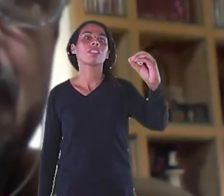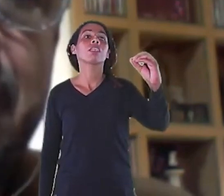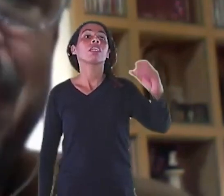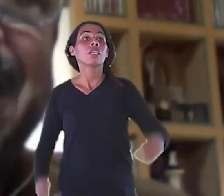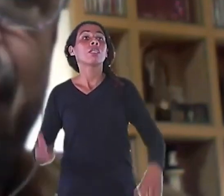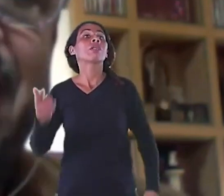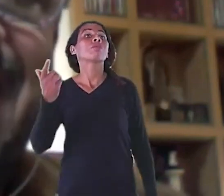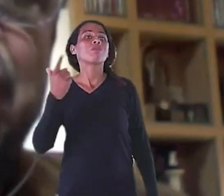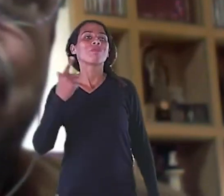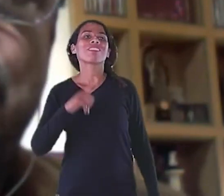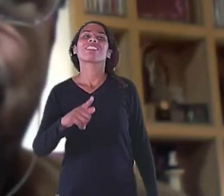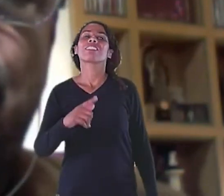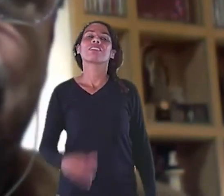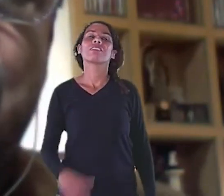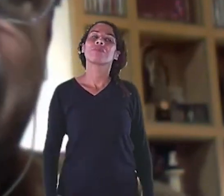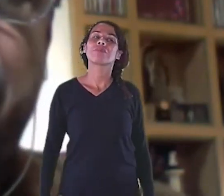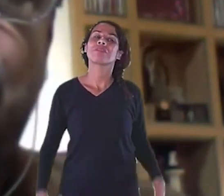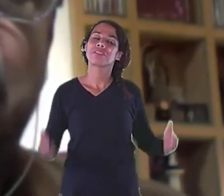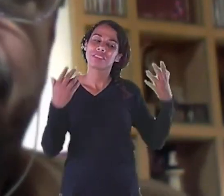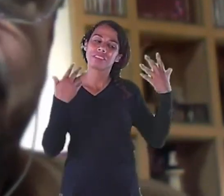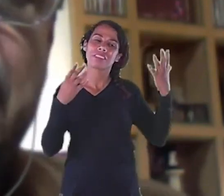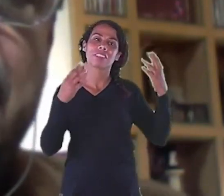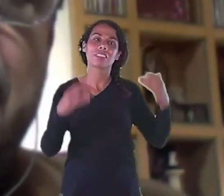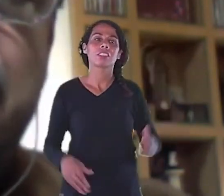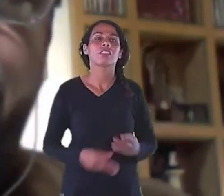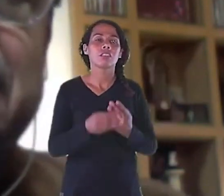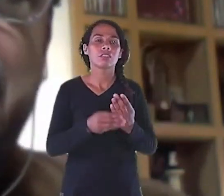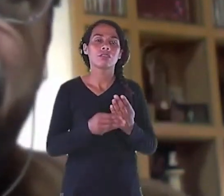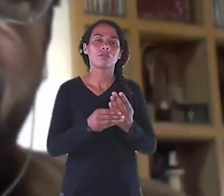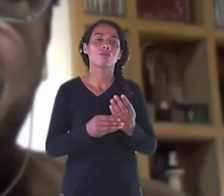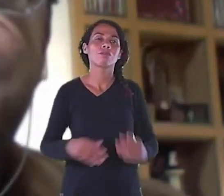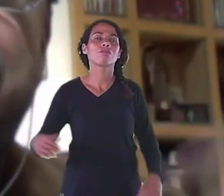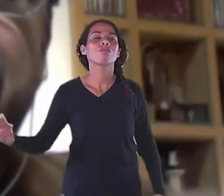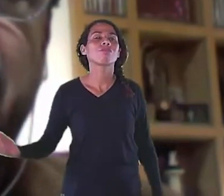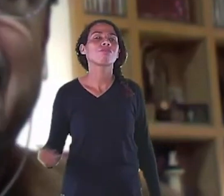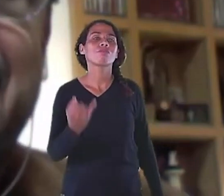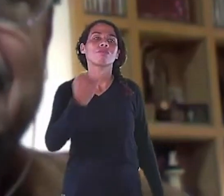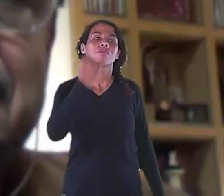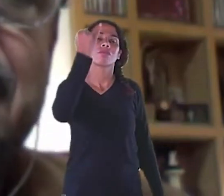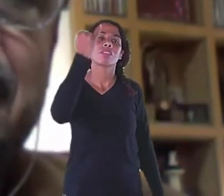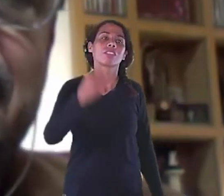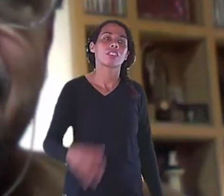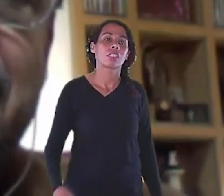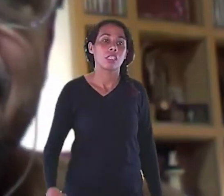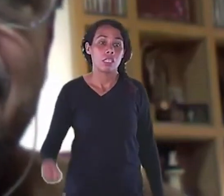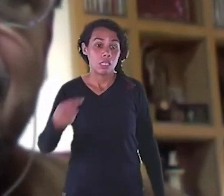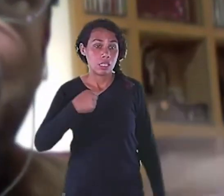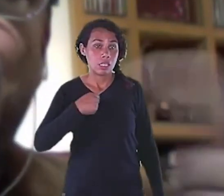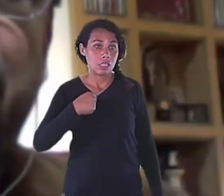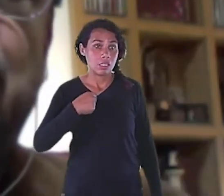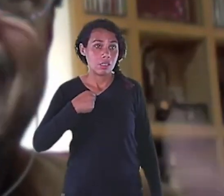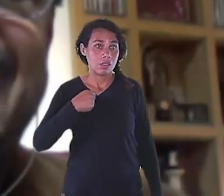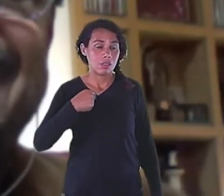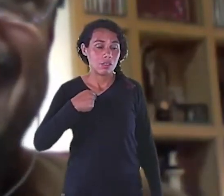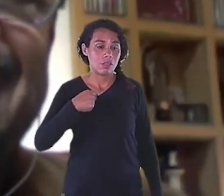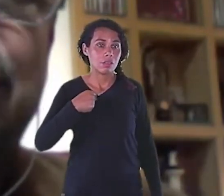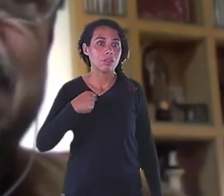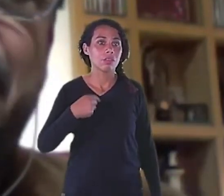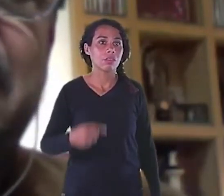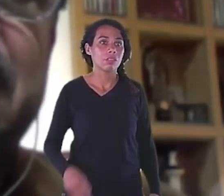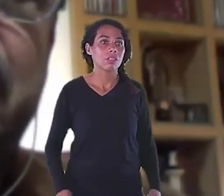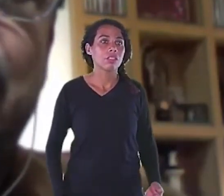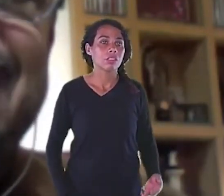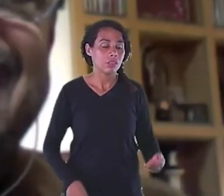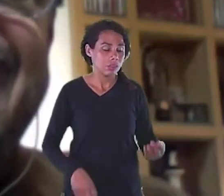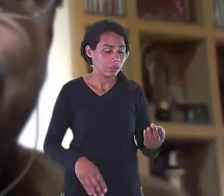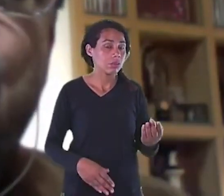Por ele Porque na verdade Quando eu acabei o livro Eu percebi Que eu que tinha feito análise Que o livro chama Análise